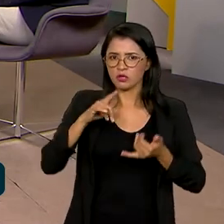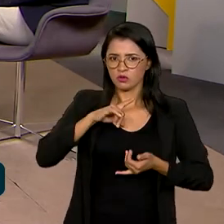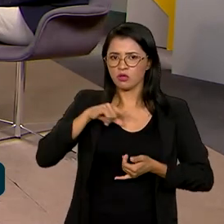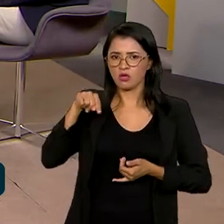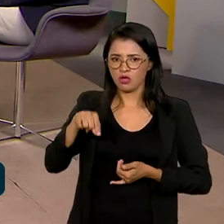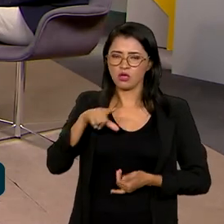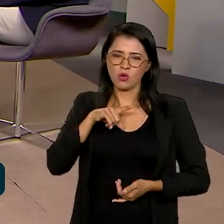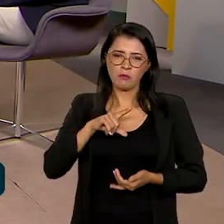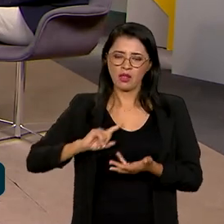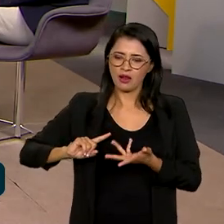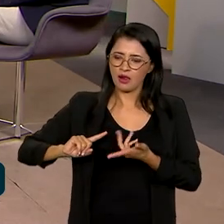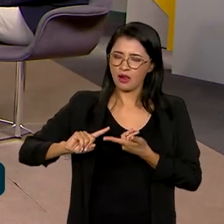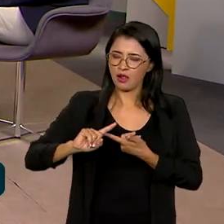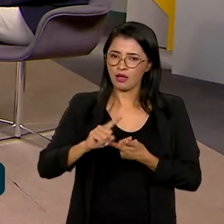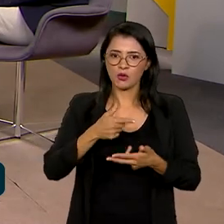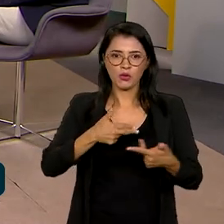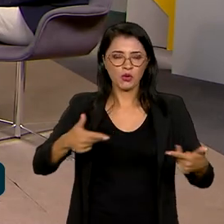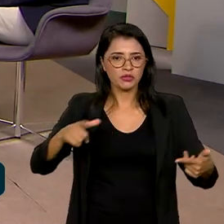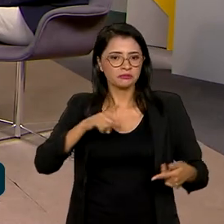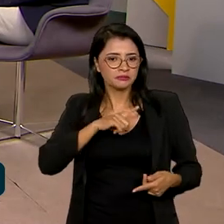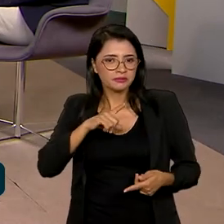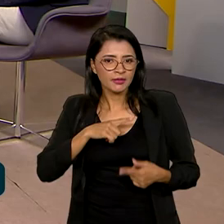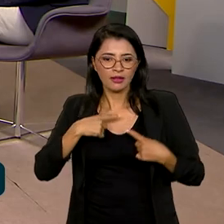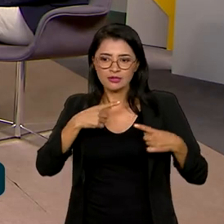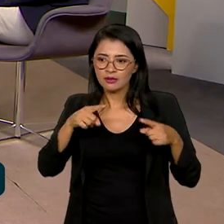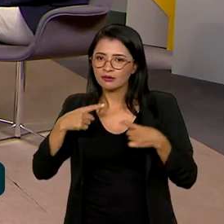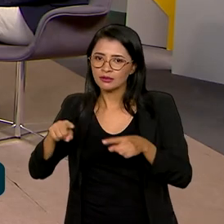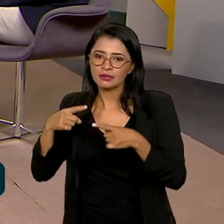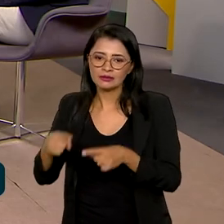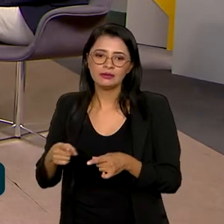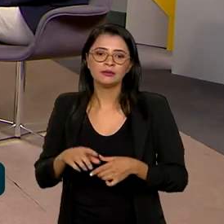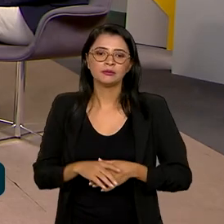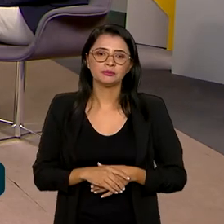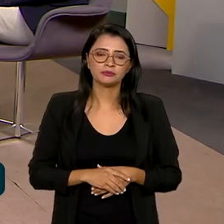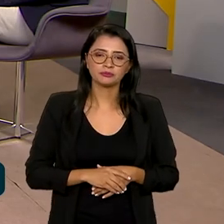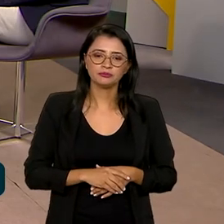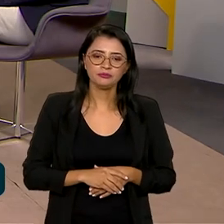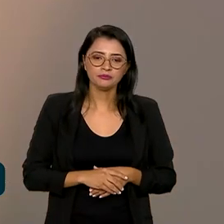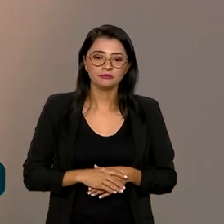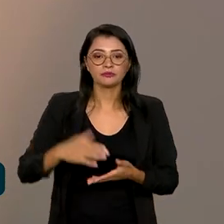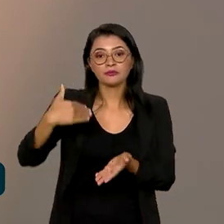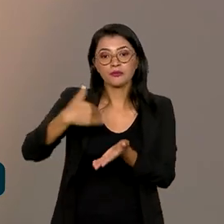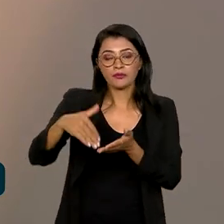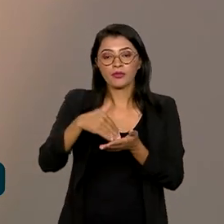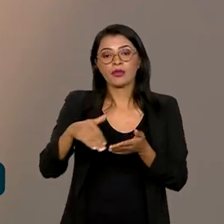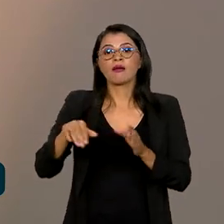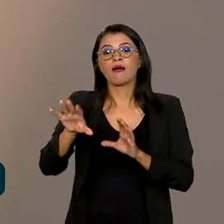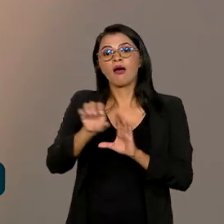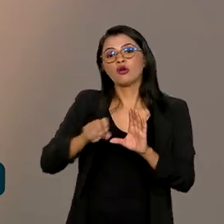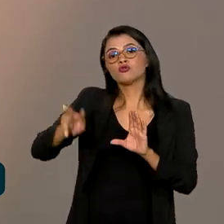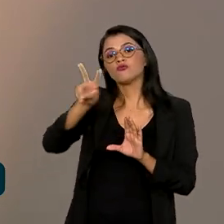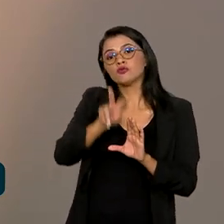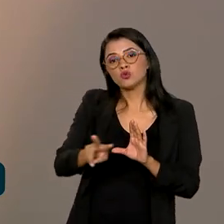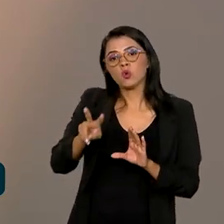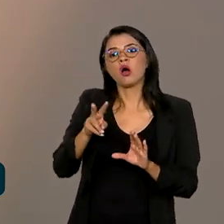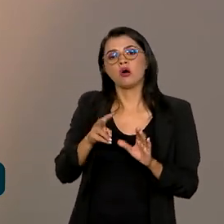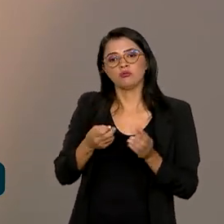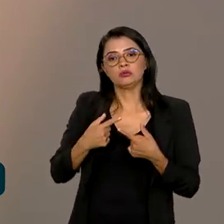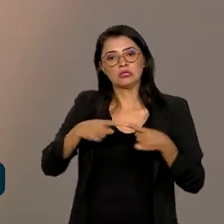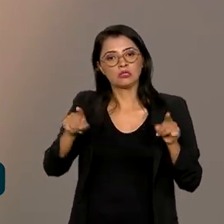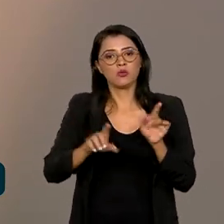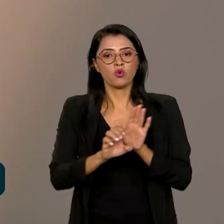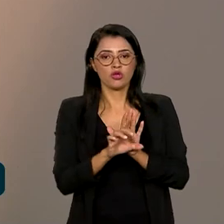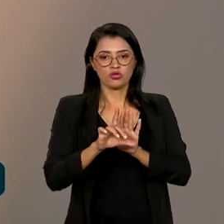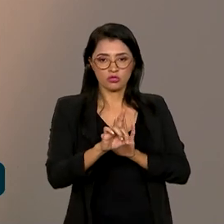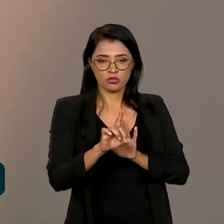é tanta coisa que nós estamos lançando. Bom, na Secretaria de Audiovisual, nós lançamos o edital Ruth de